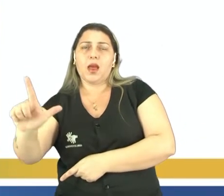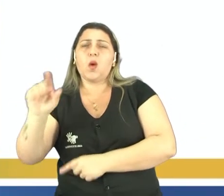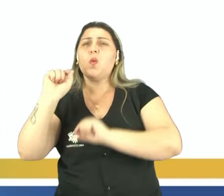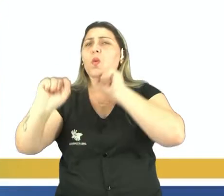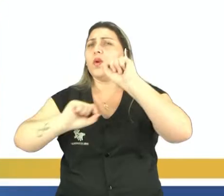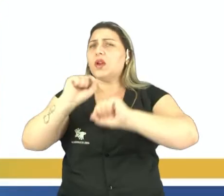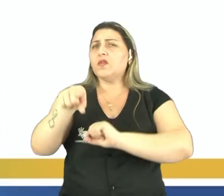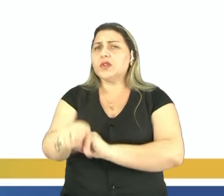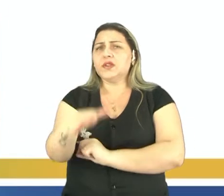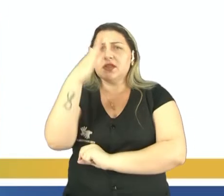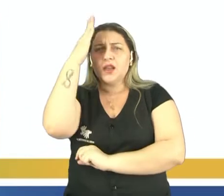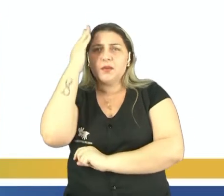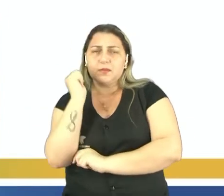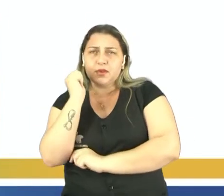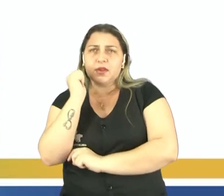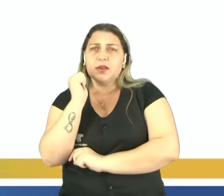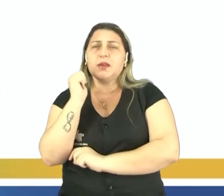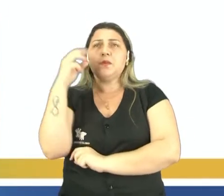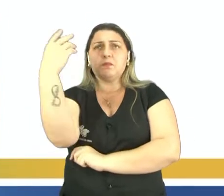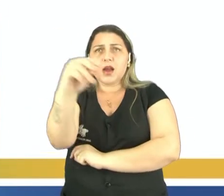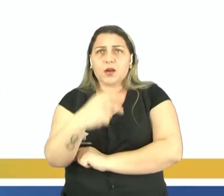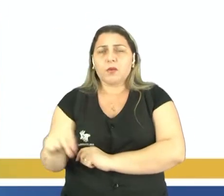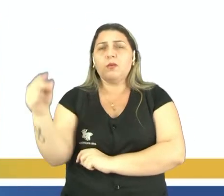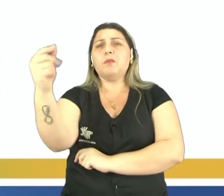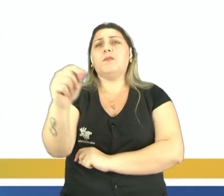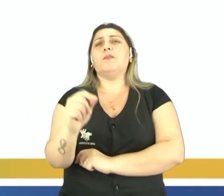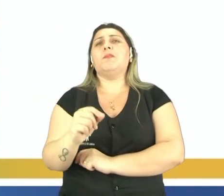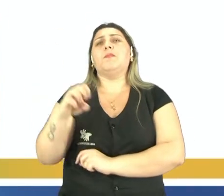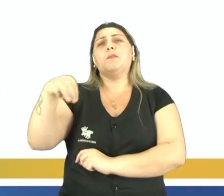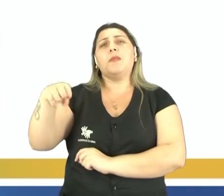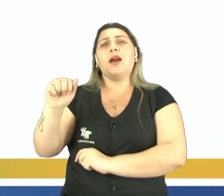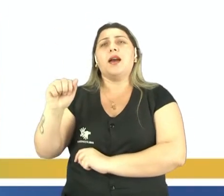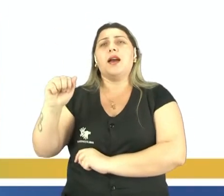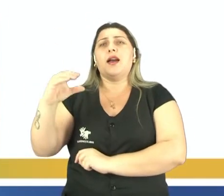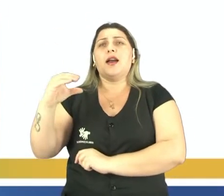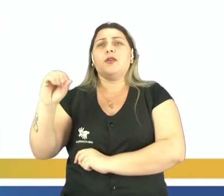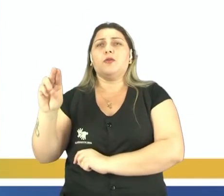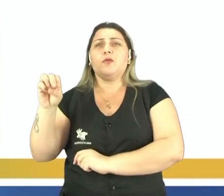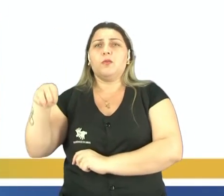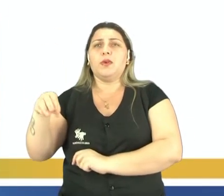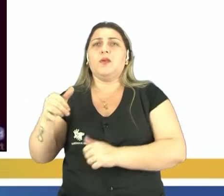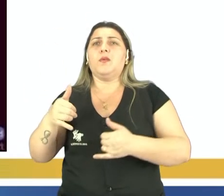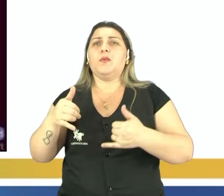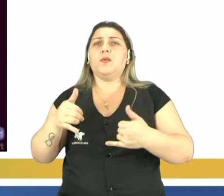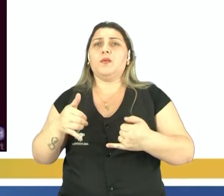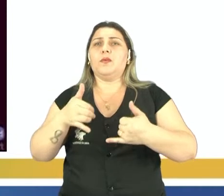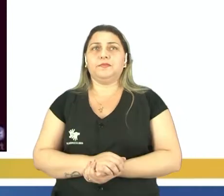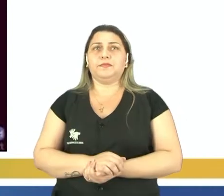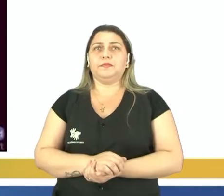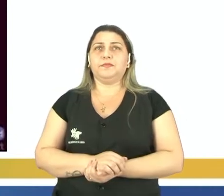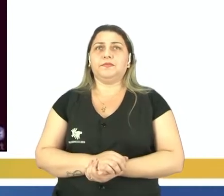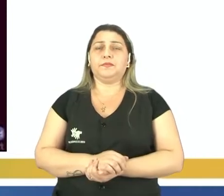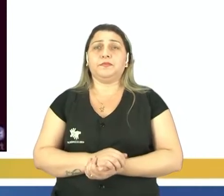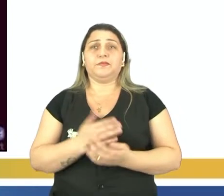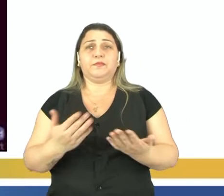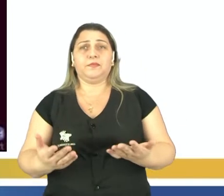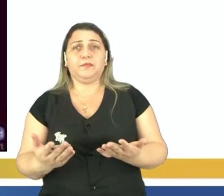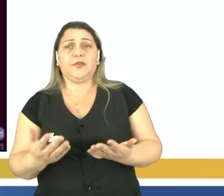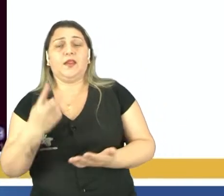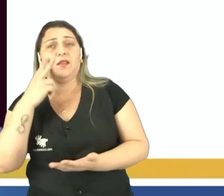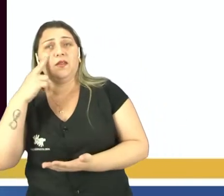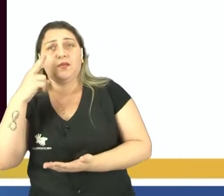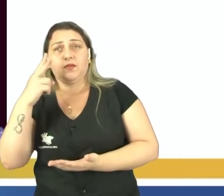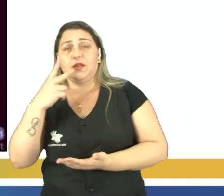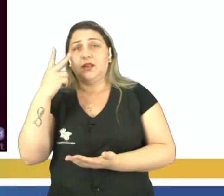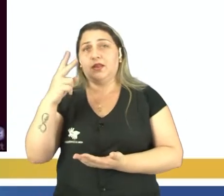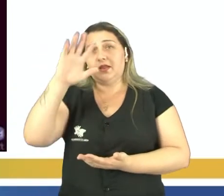Você sabia que macumba é um tipo de reco-reco? Então, pessoal, nós estamos falando aqui